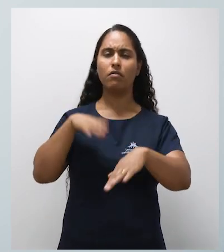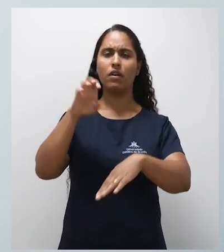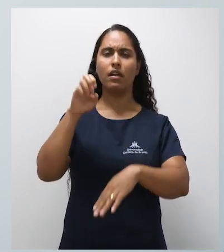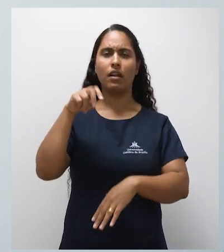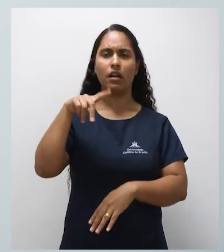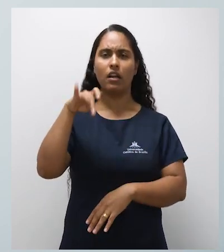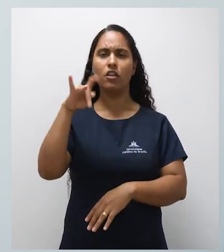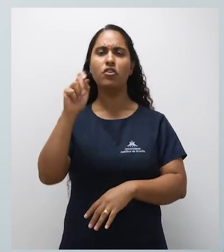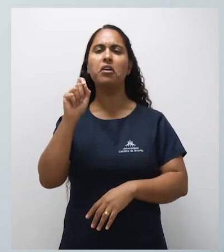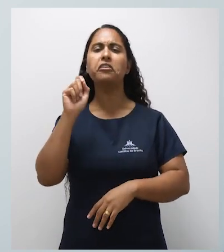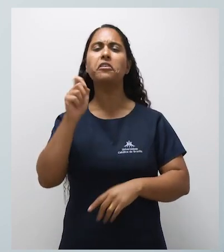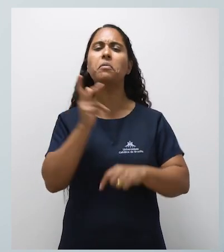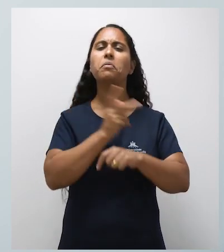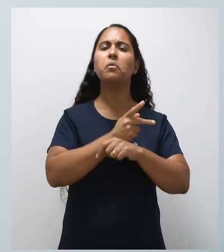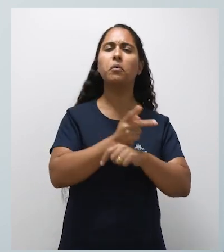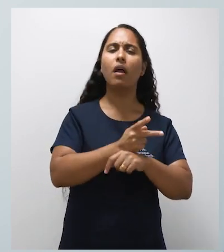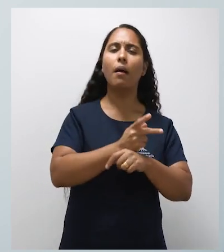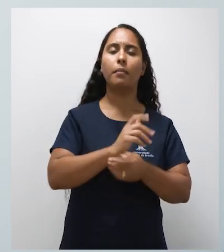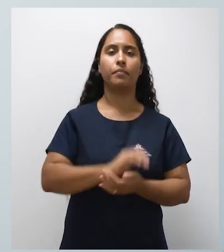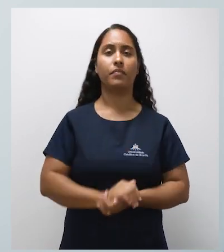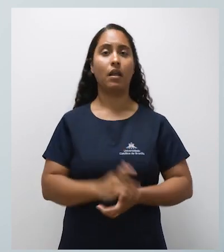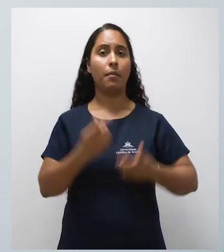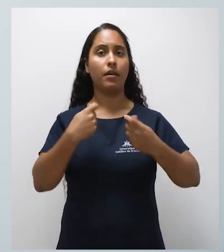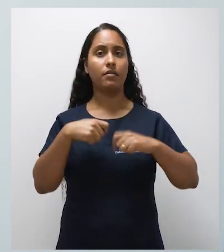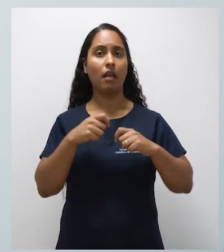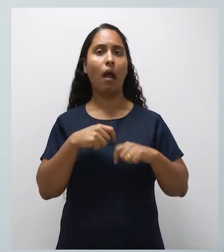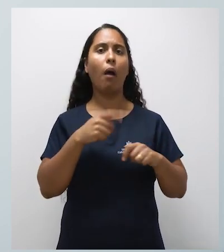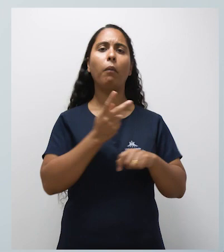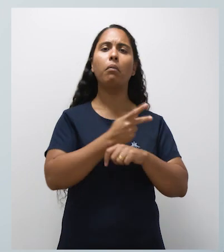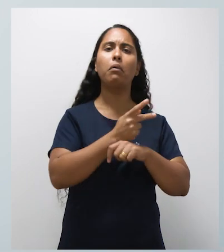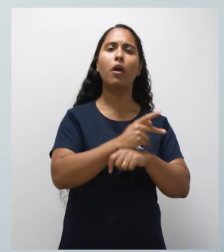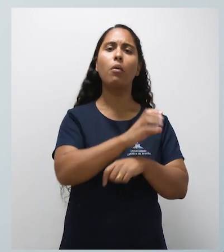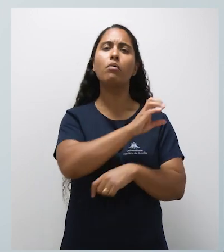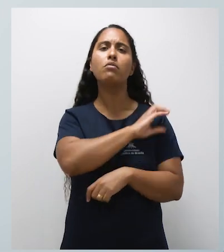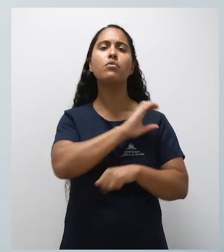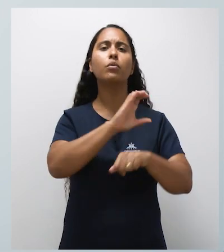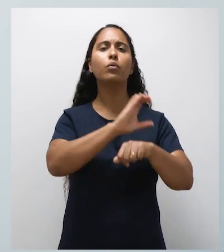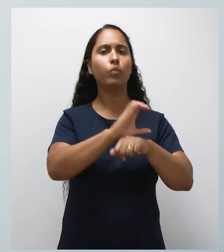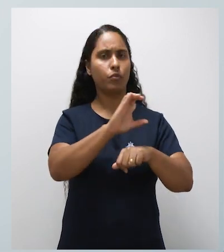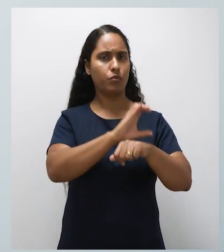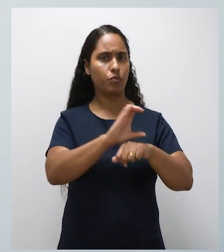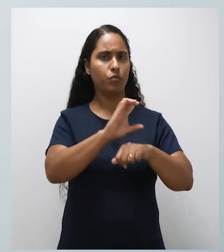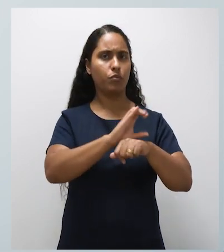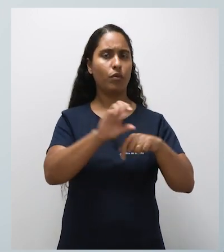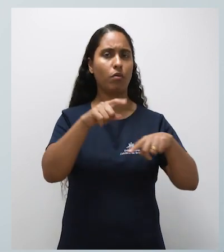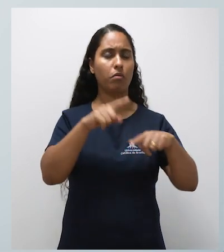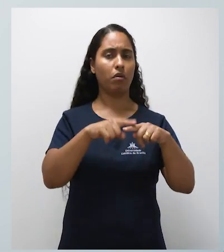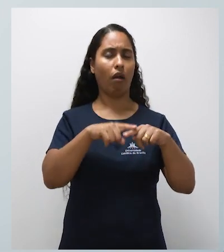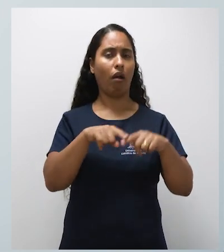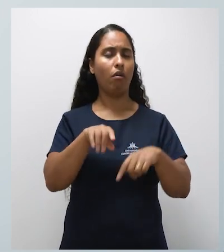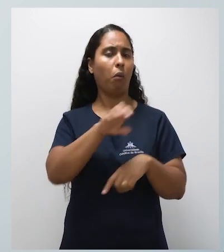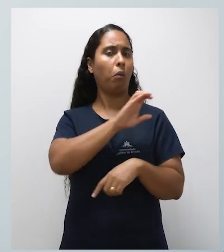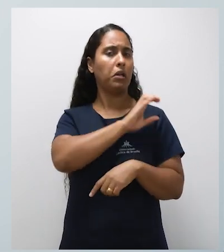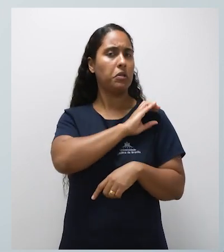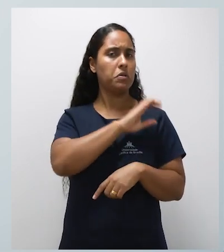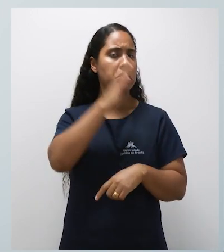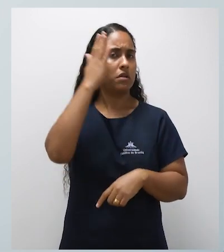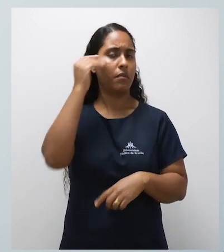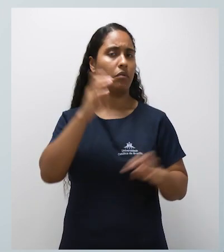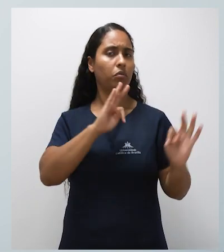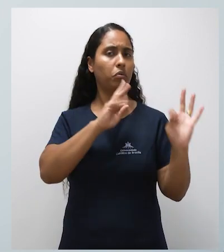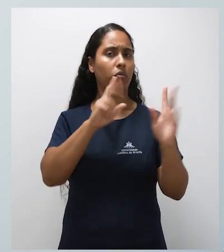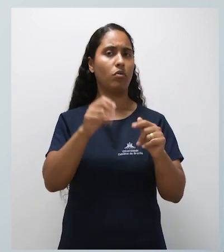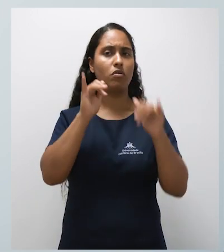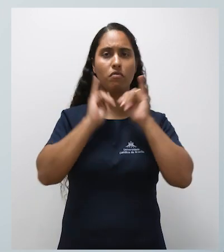Caso haja alguma dúvida sobre a prova do ENAD, não deixe de consultar o coordenador de